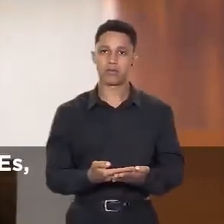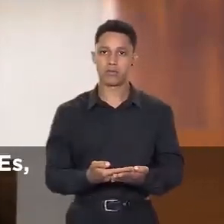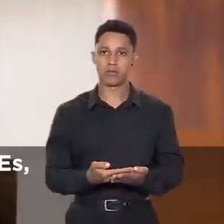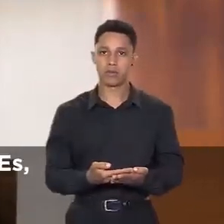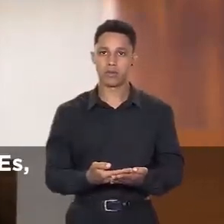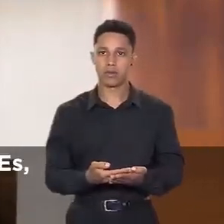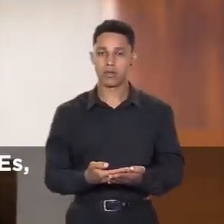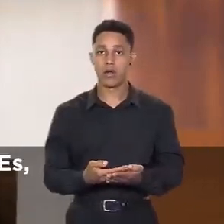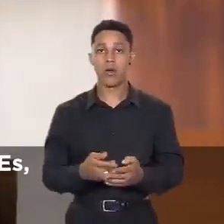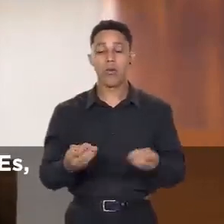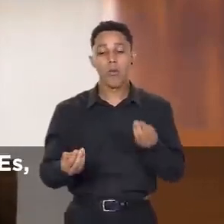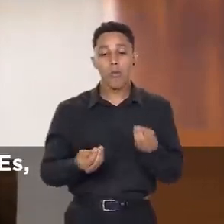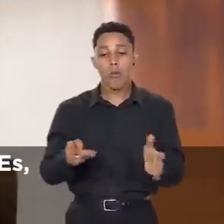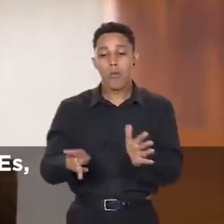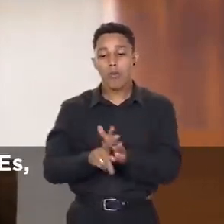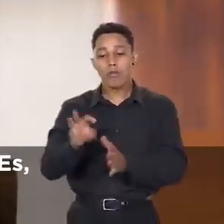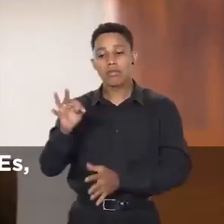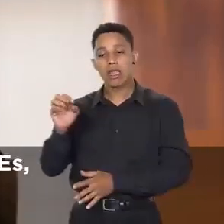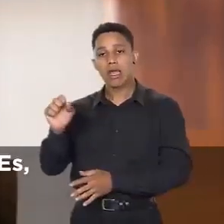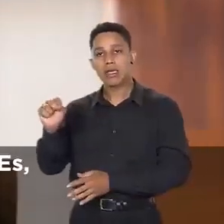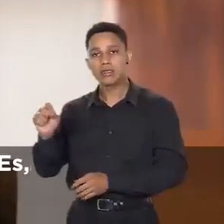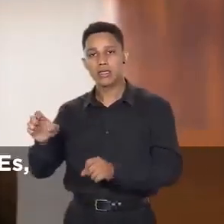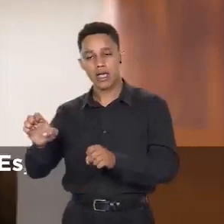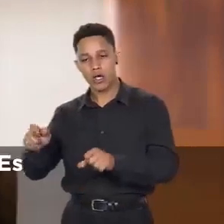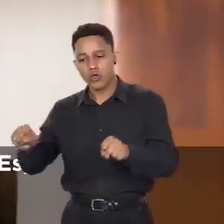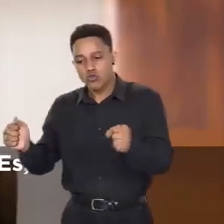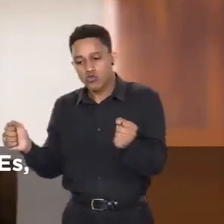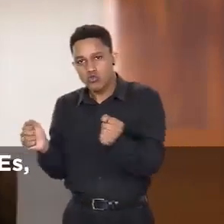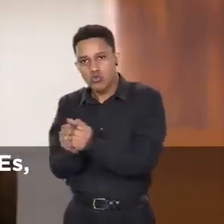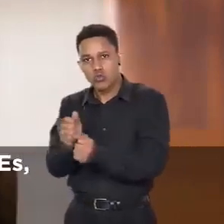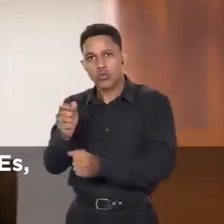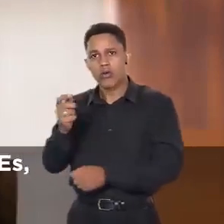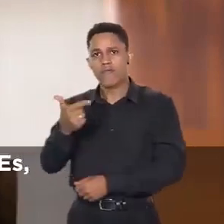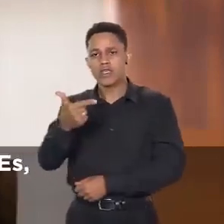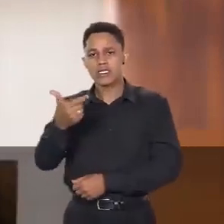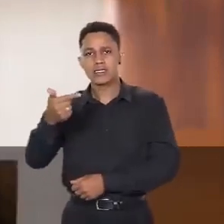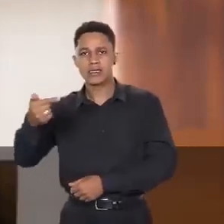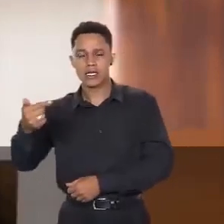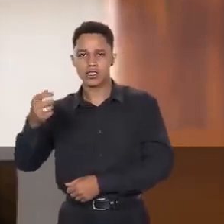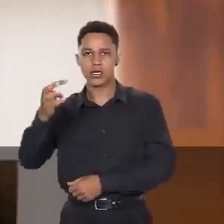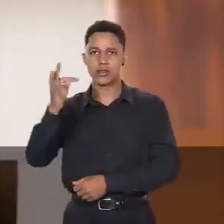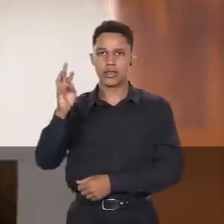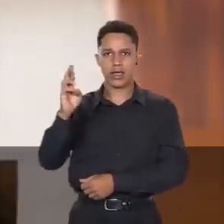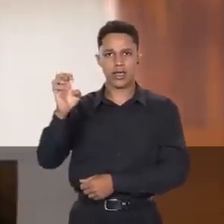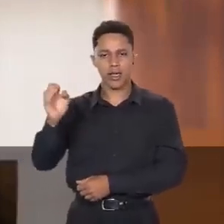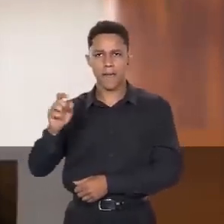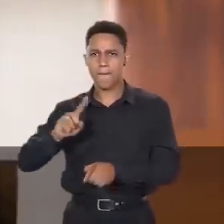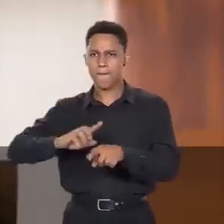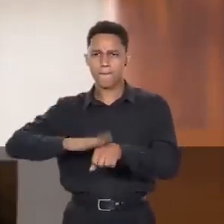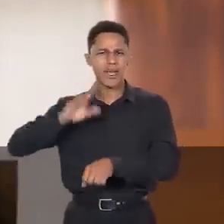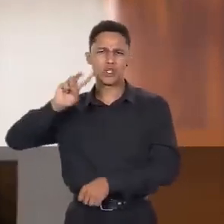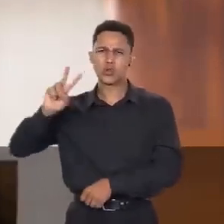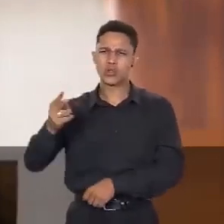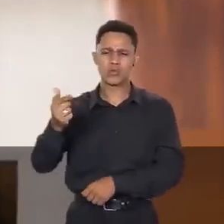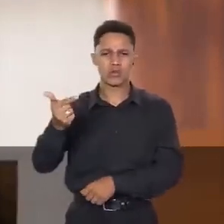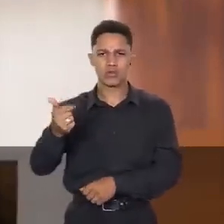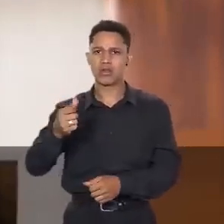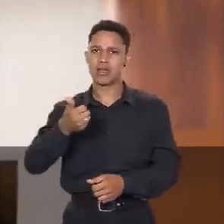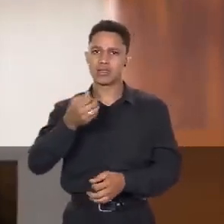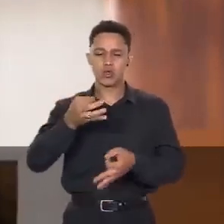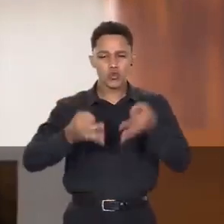Com o TSE atuando em conjunto com os 27 TRS, com mais de 2.600 juízes